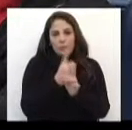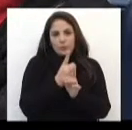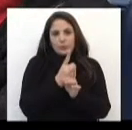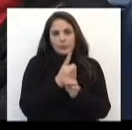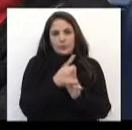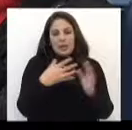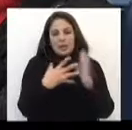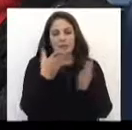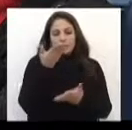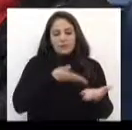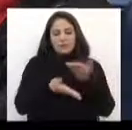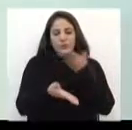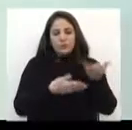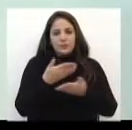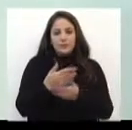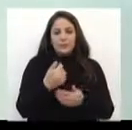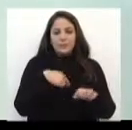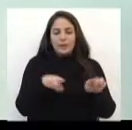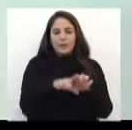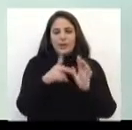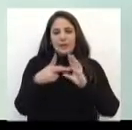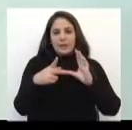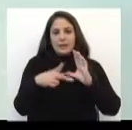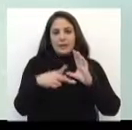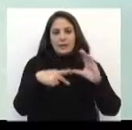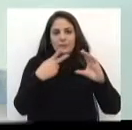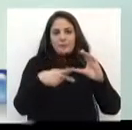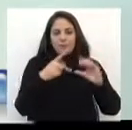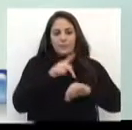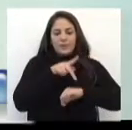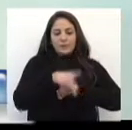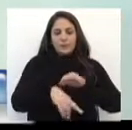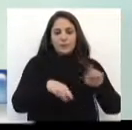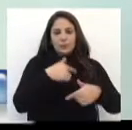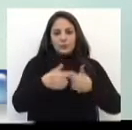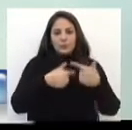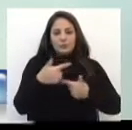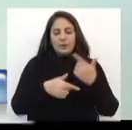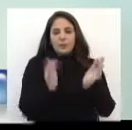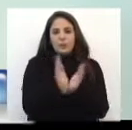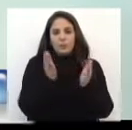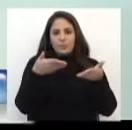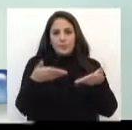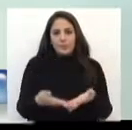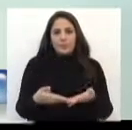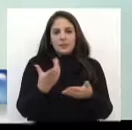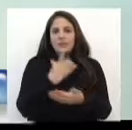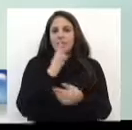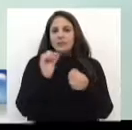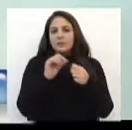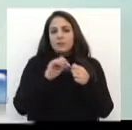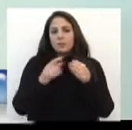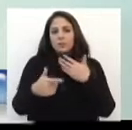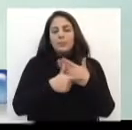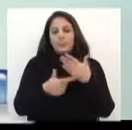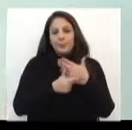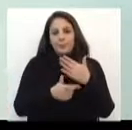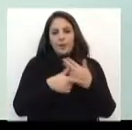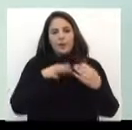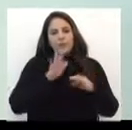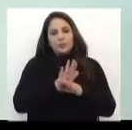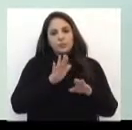rede de atendimento. A Câmara de Vereador de Passuno, através do trabalho do comitê, está fazendo a sua parte,